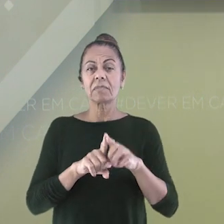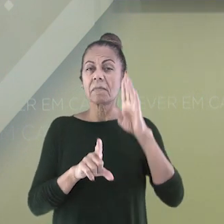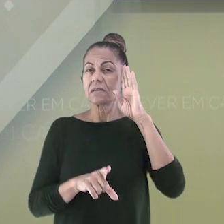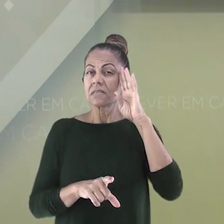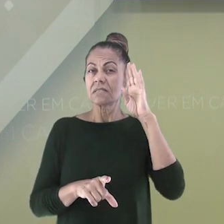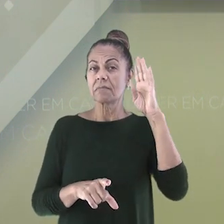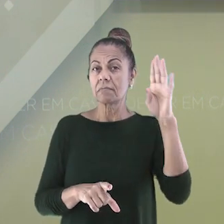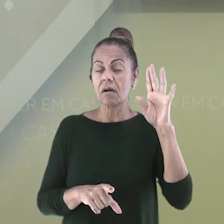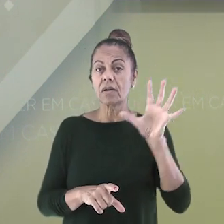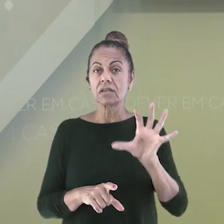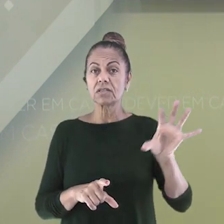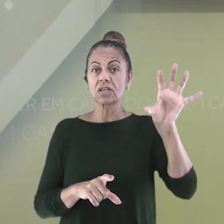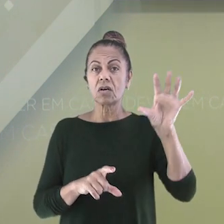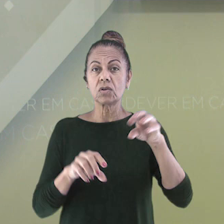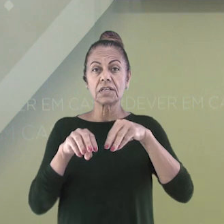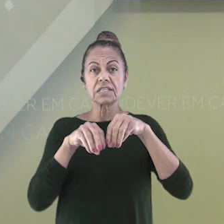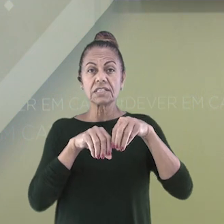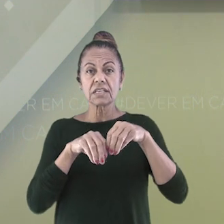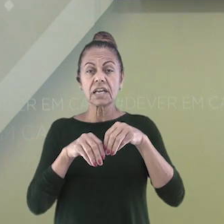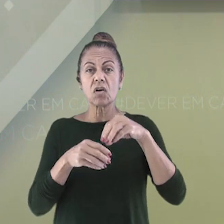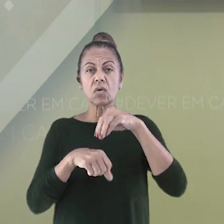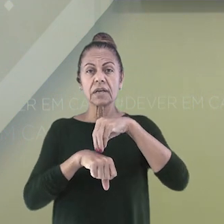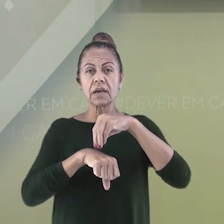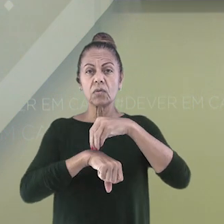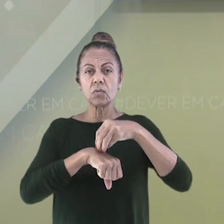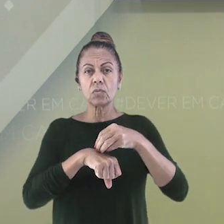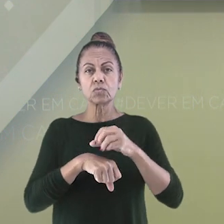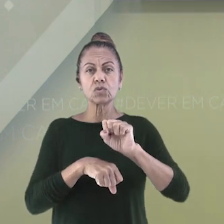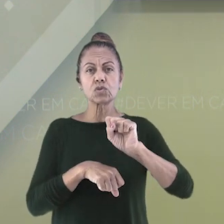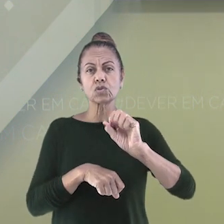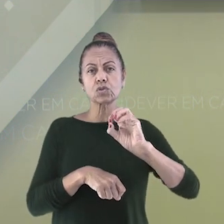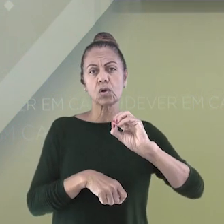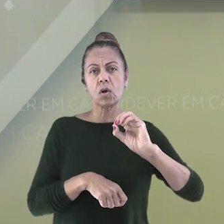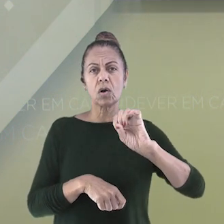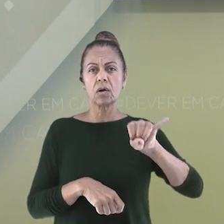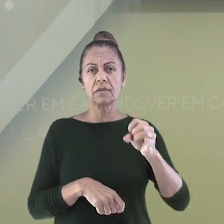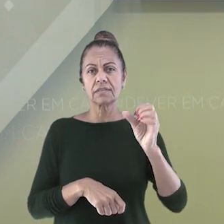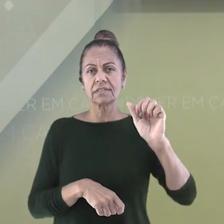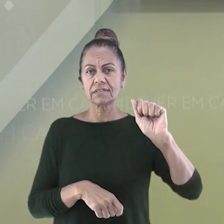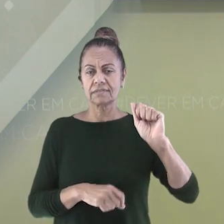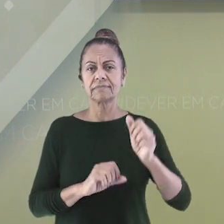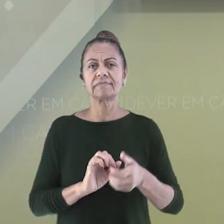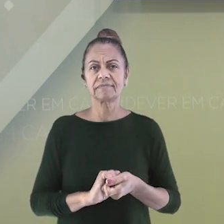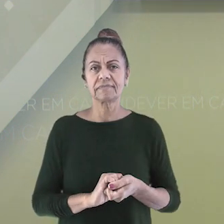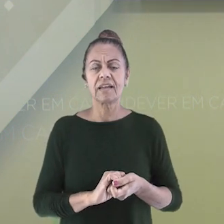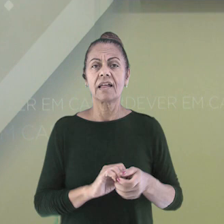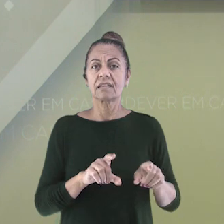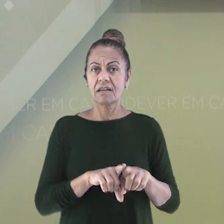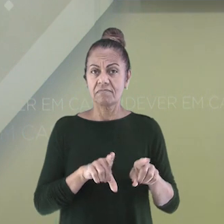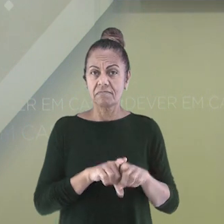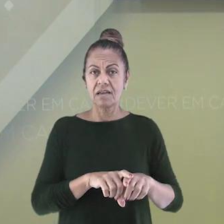grãos no país, principalmente a soja. Na pecuária, destaca-se pela criação de bovinos